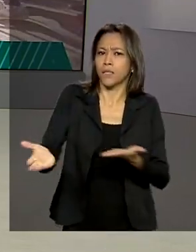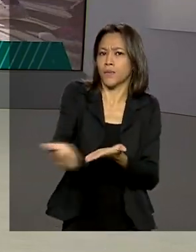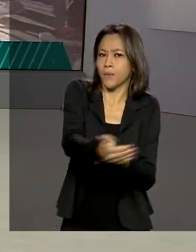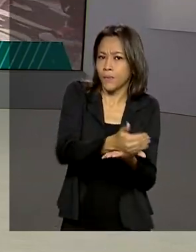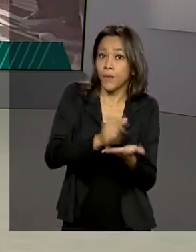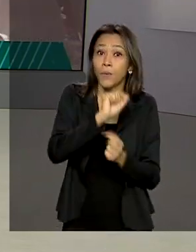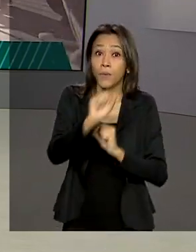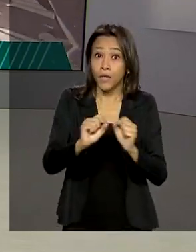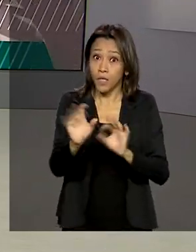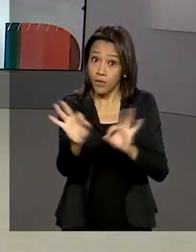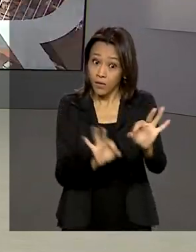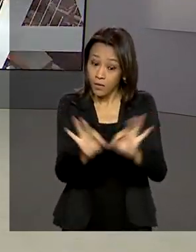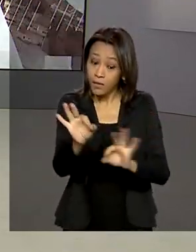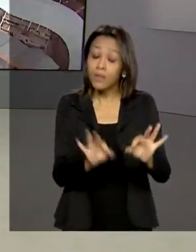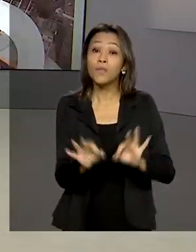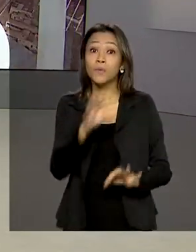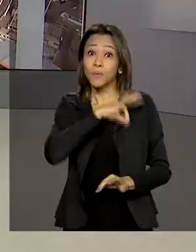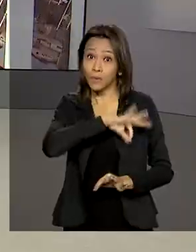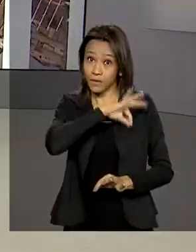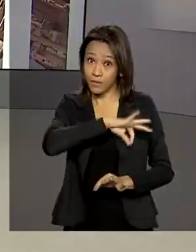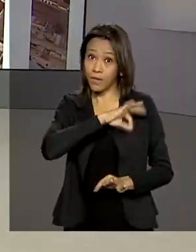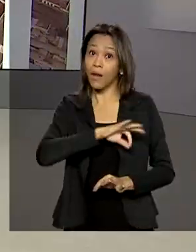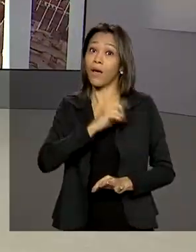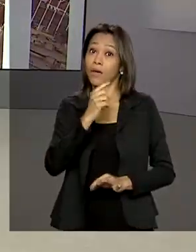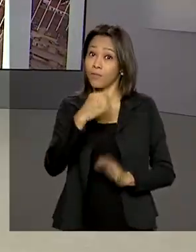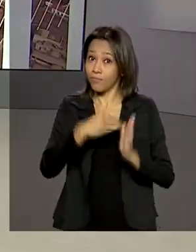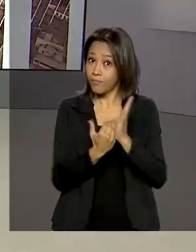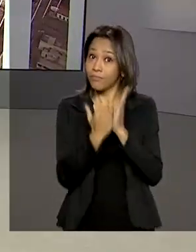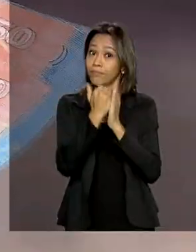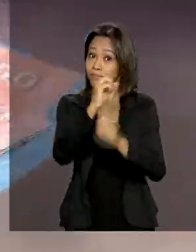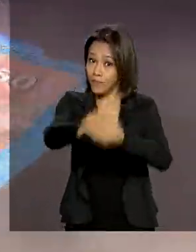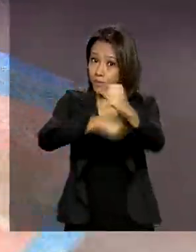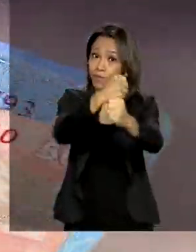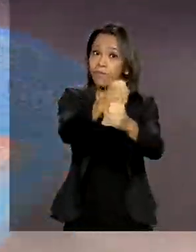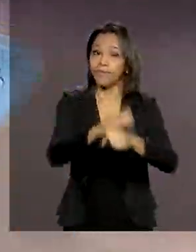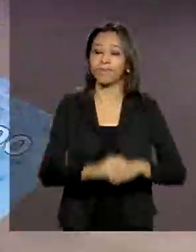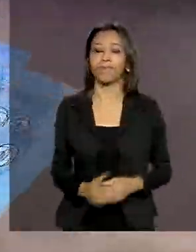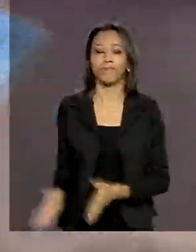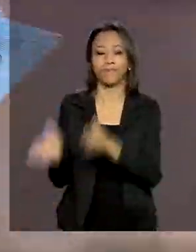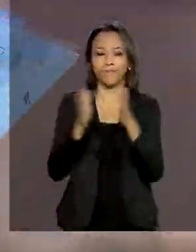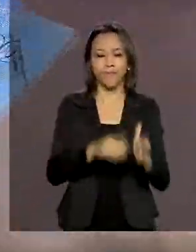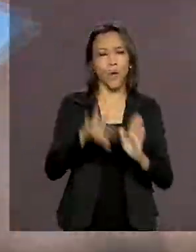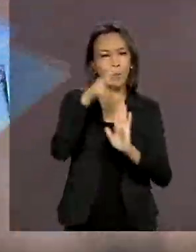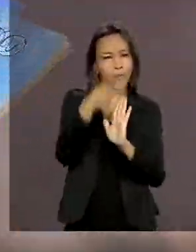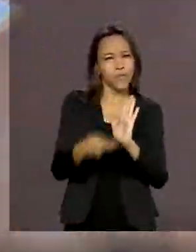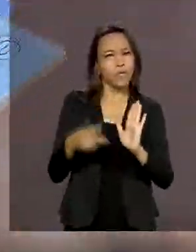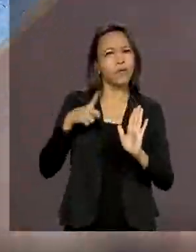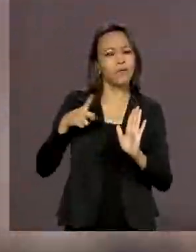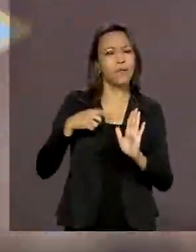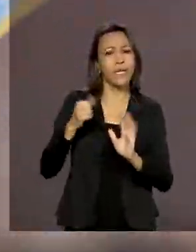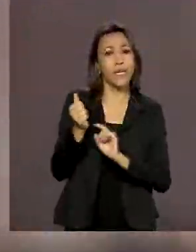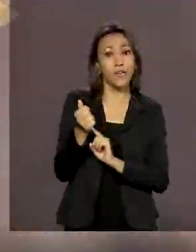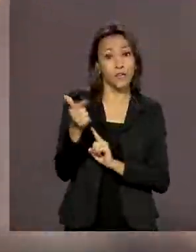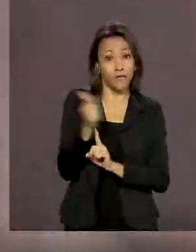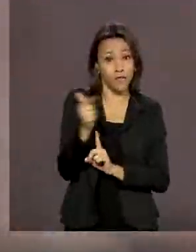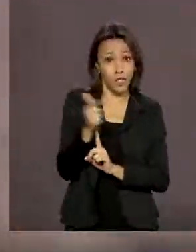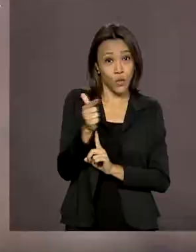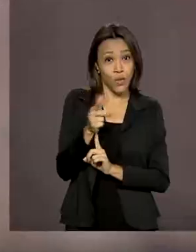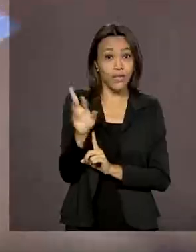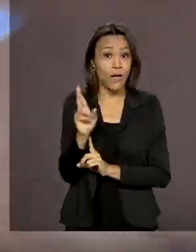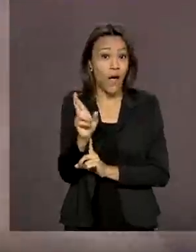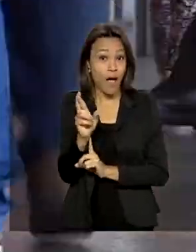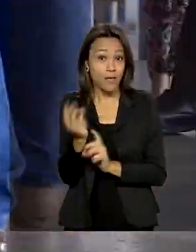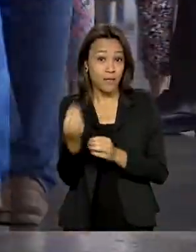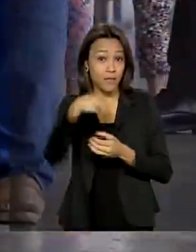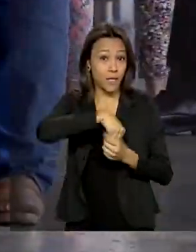previsão para o valor do salário mínimo no ano que vem. O projeto prevê um aumento de R$ 22,00 no valor do